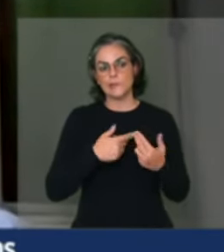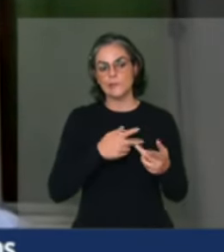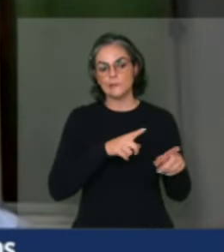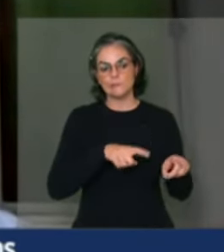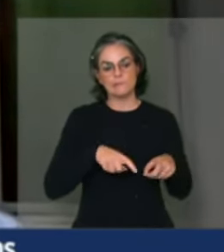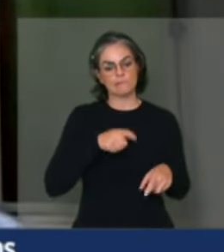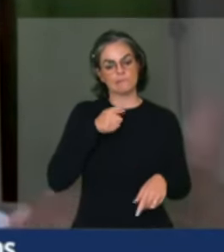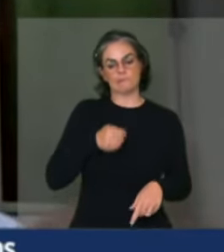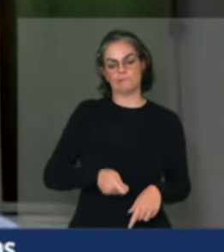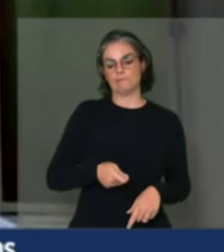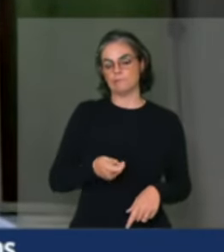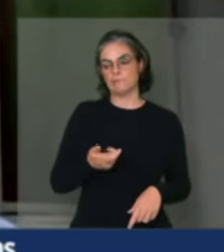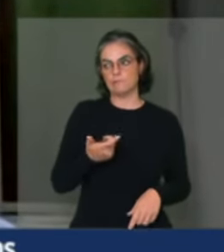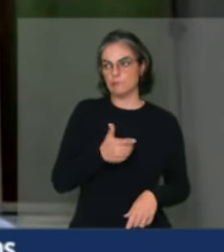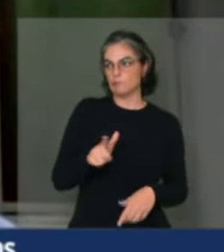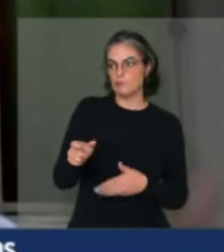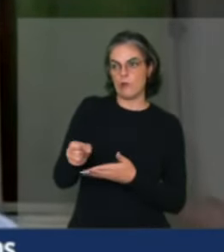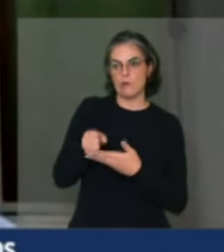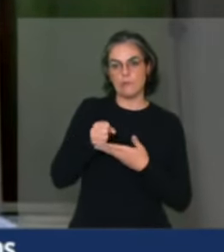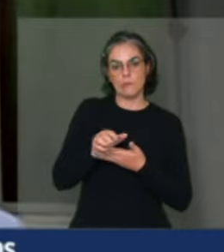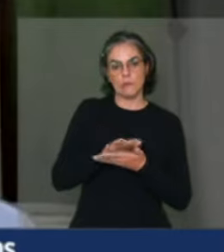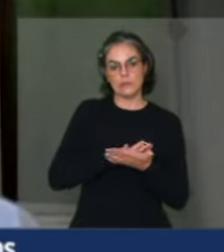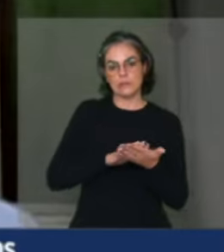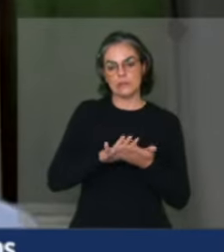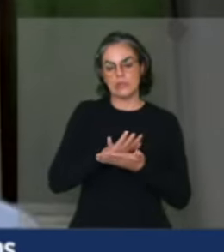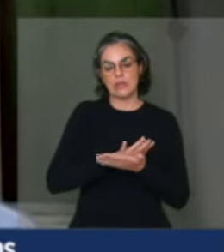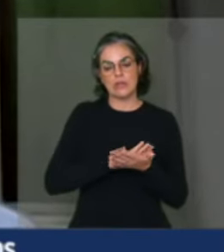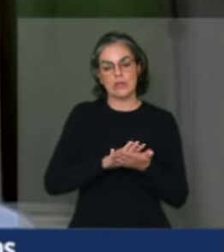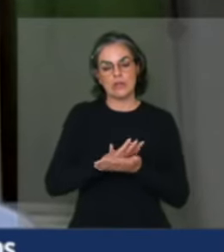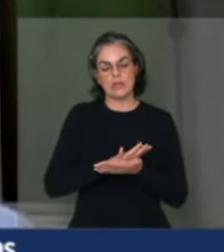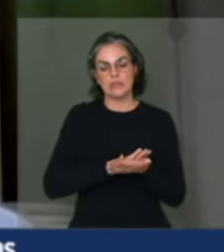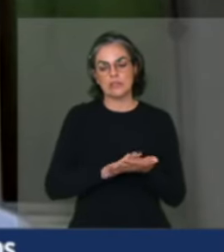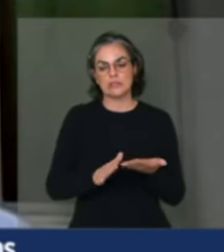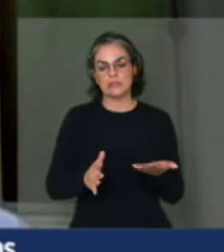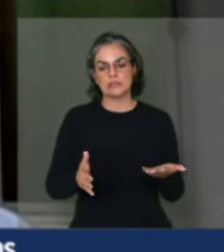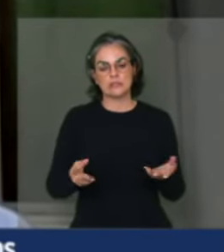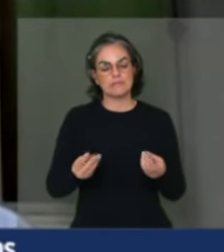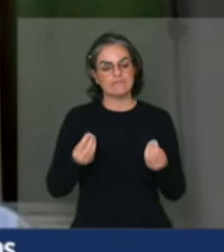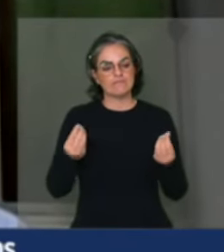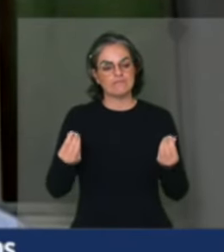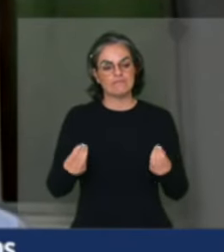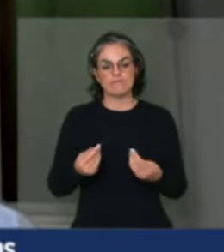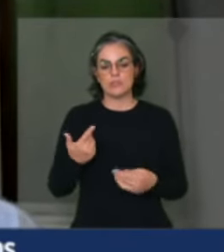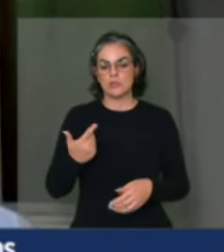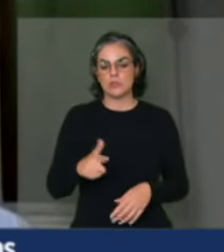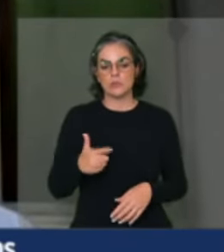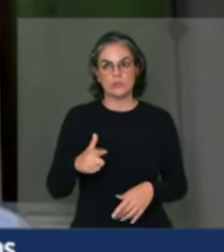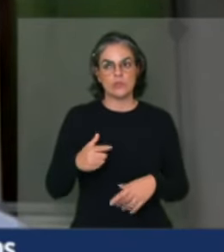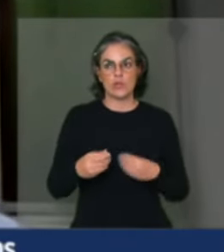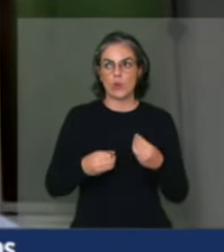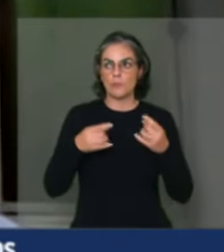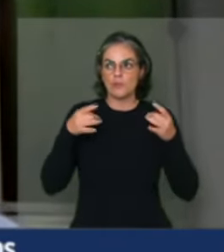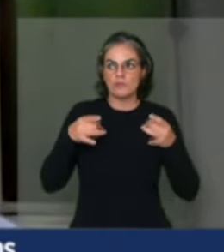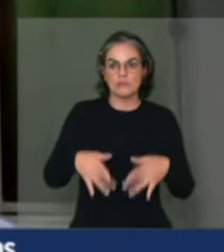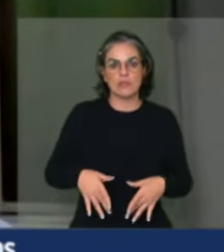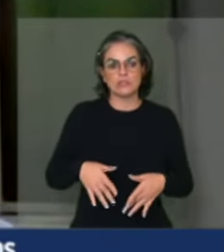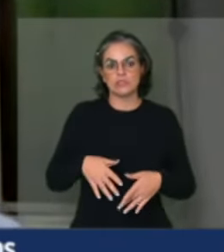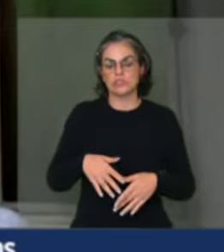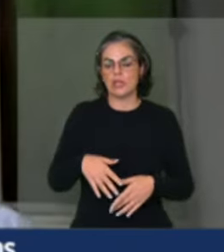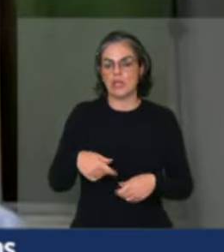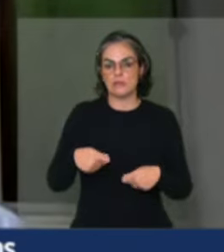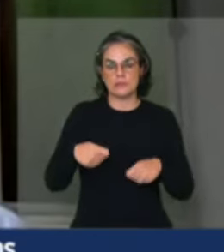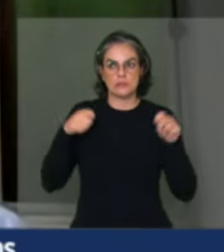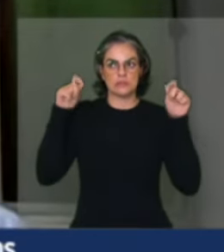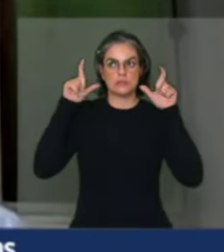sinal para a agricultura familiar e camponesa e do lado de cá, os camponeses também não têm como arredar o pé um instante. Bom,